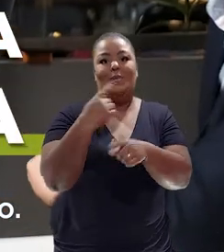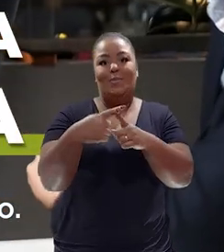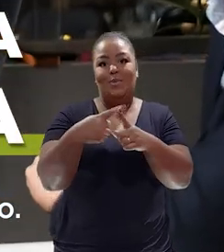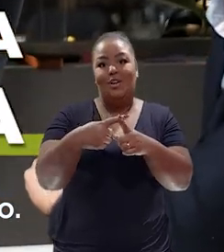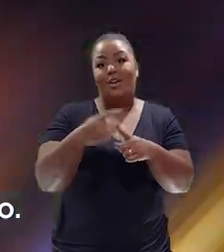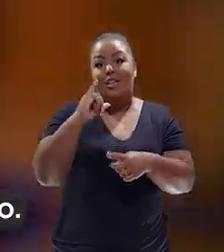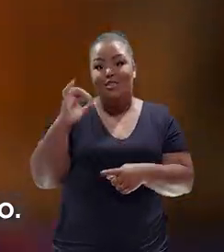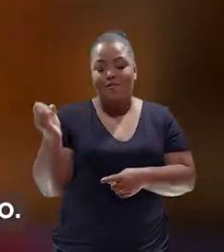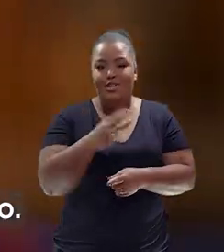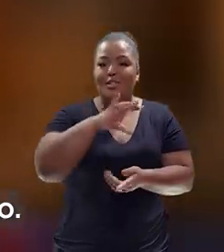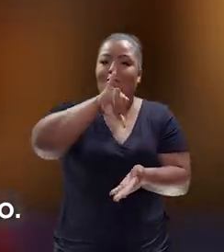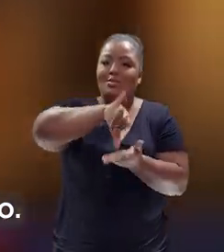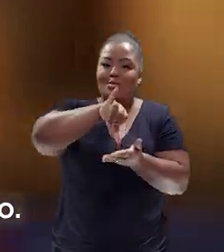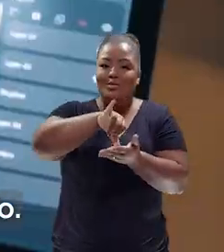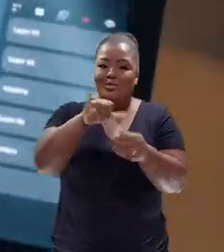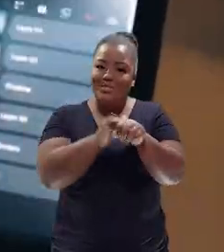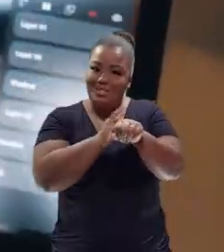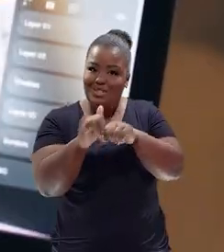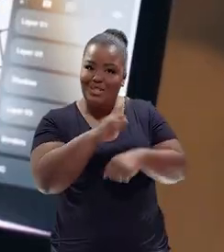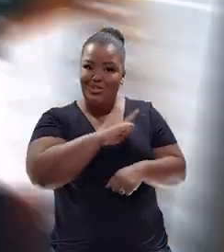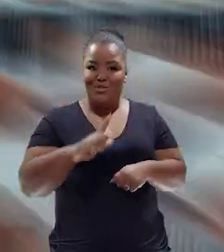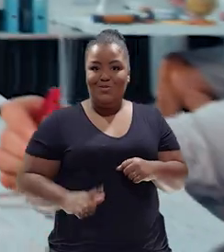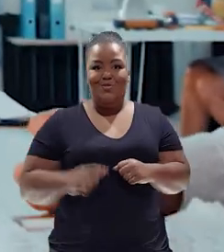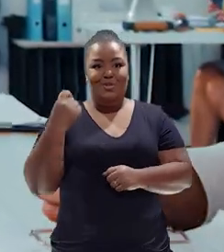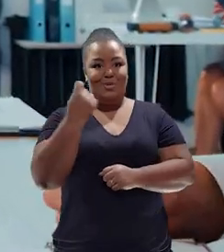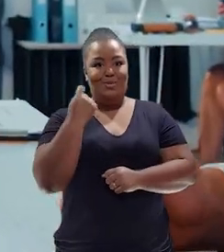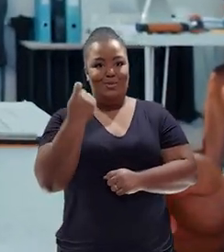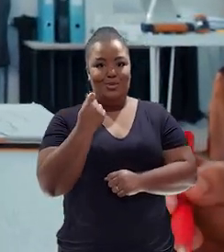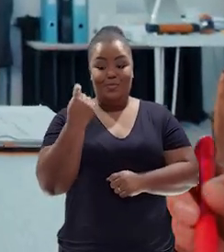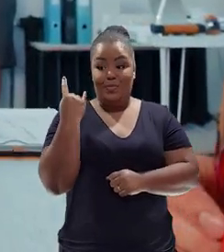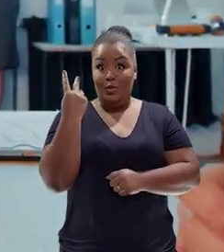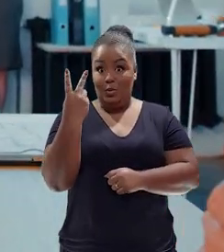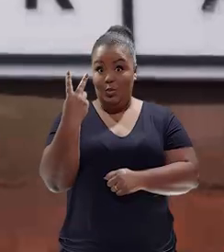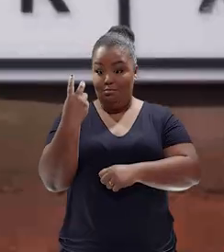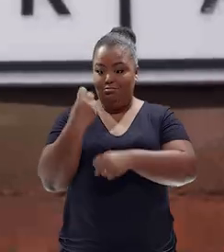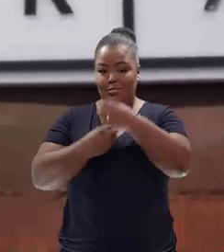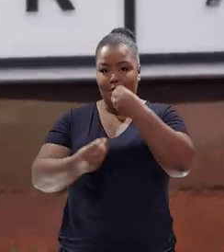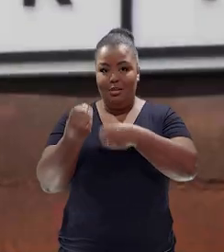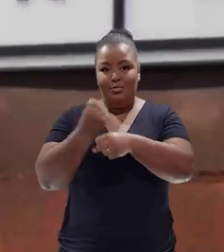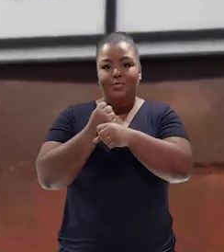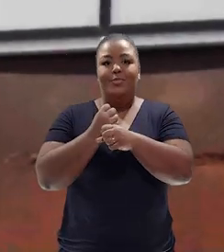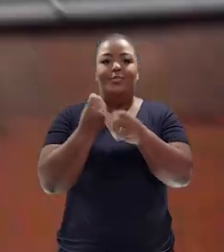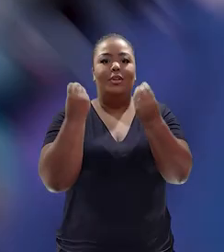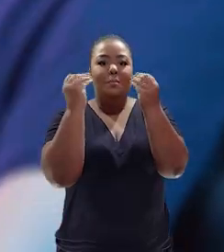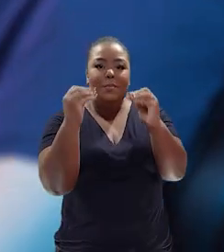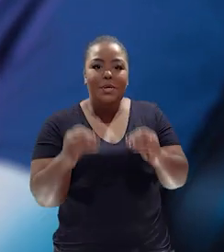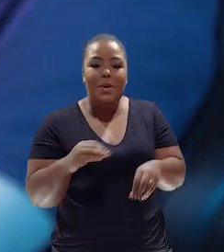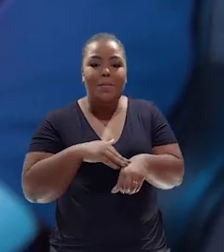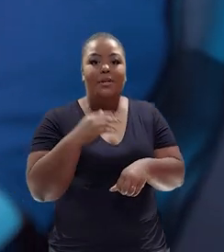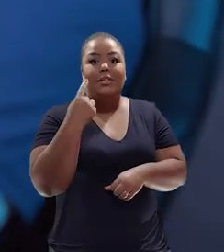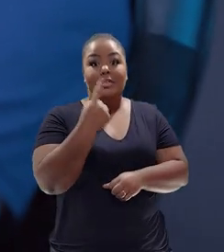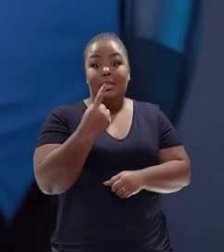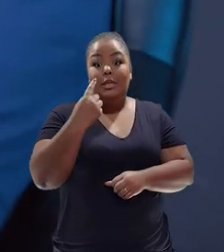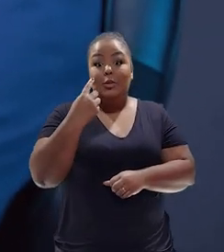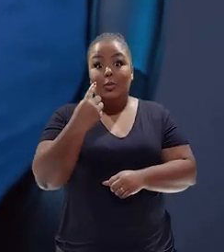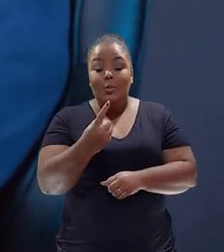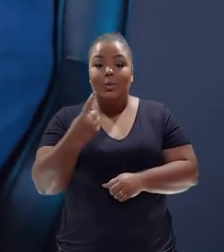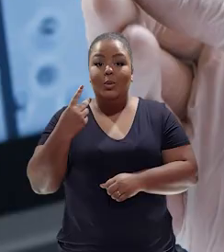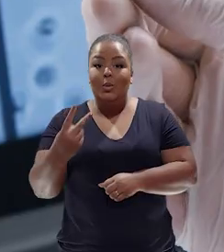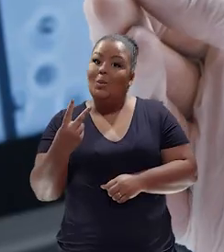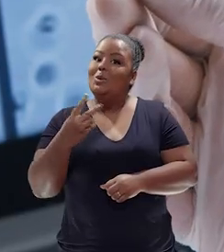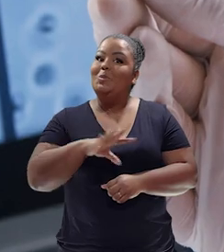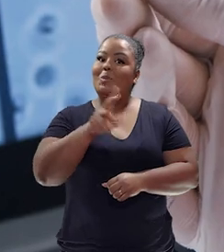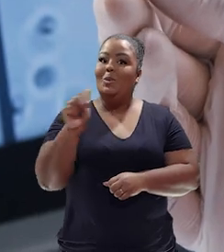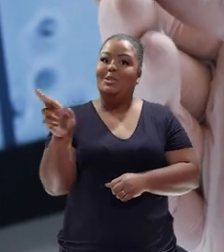centro da estratégia do governo gaúcho. Nos últimos dois anos, aplicamos mais de 112 milhões de reais em